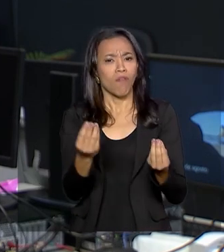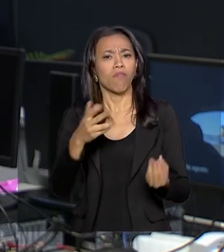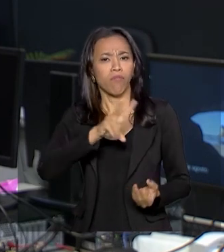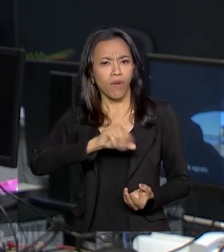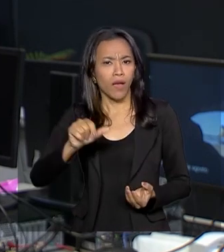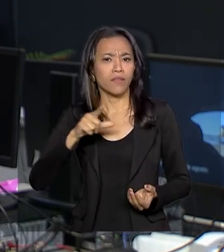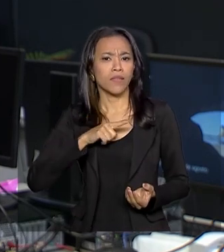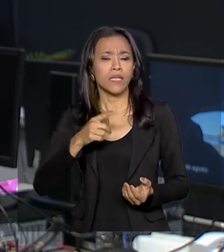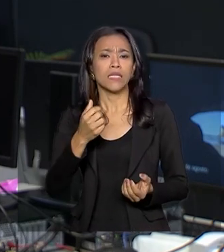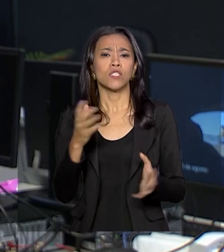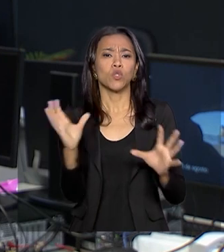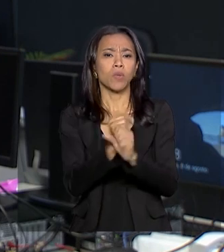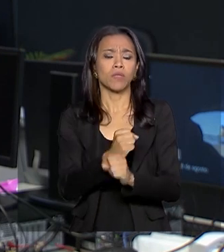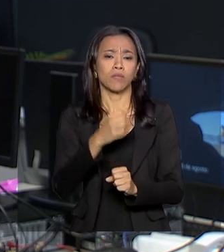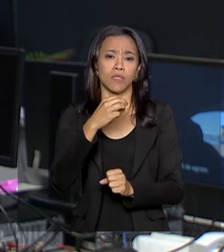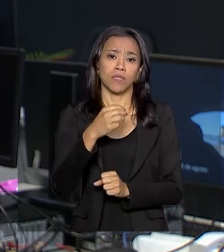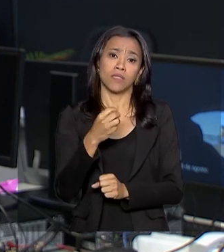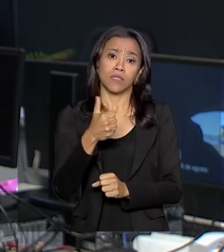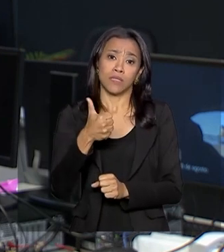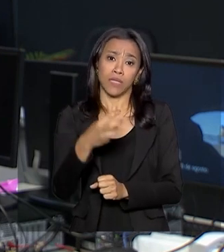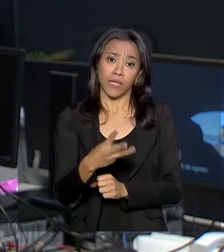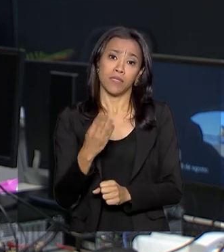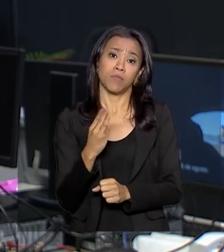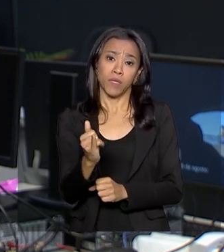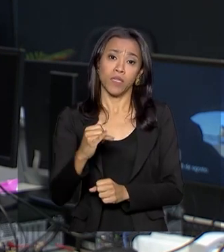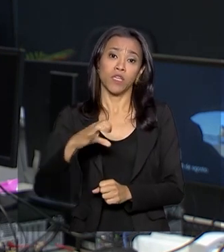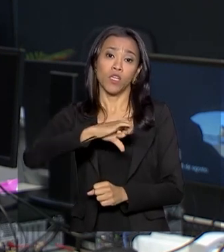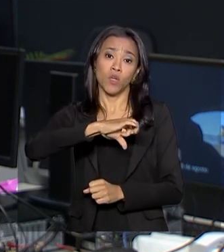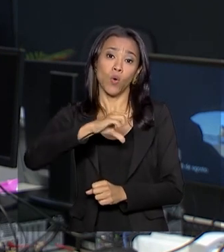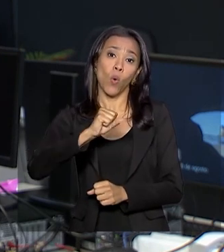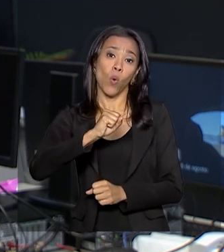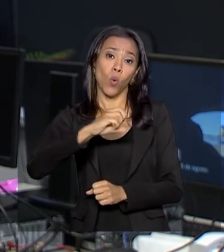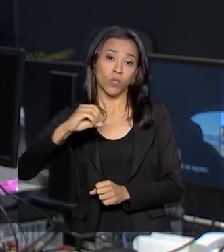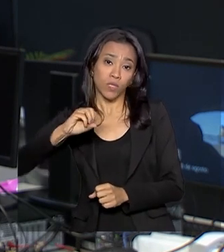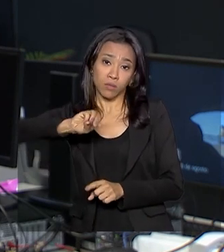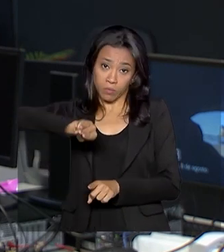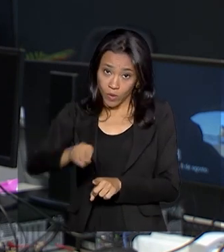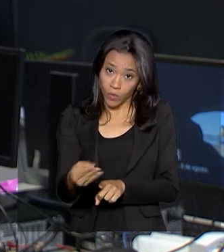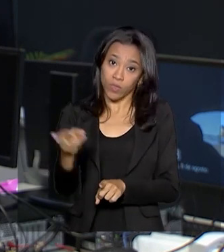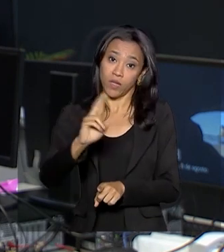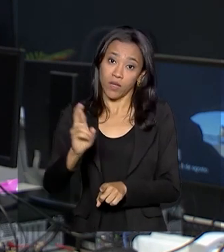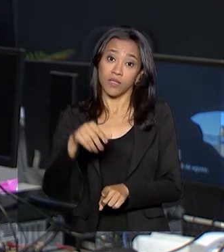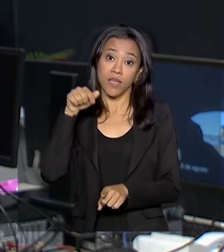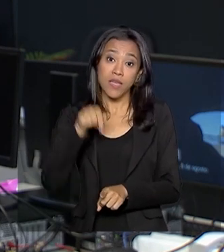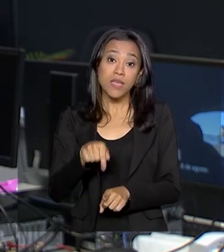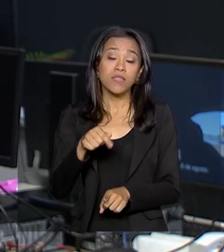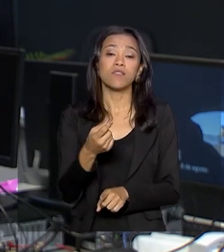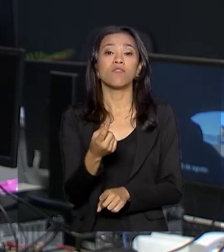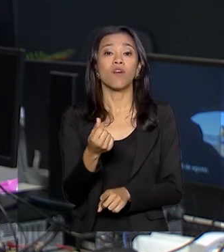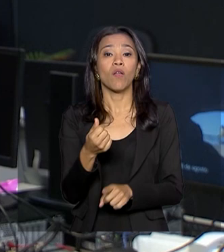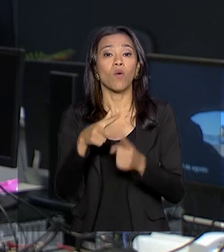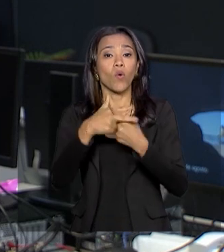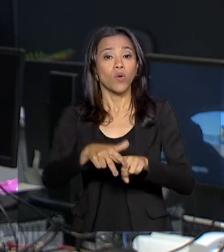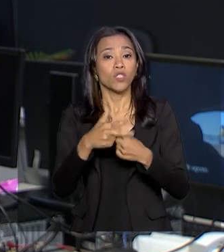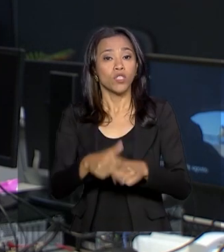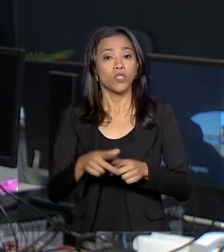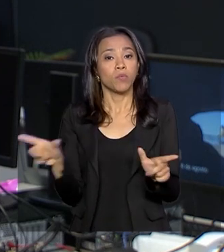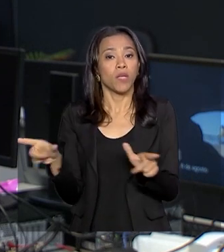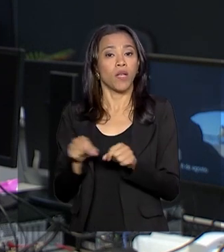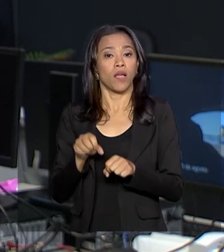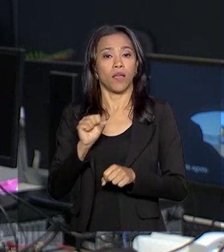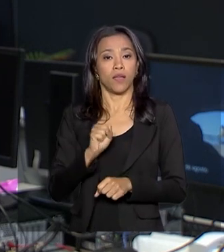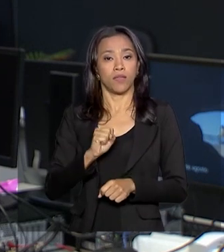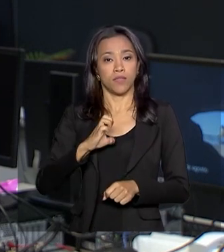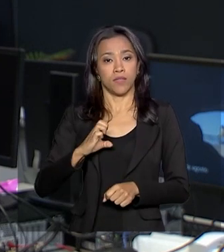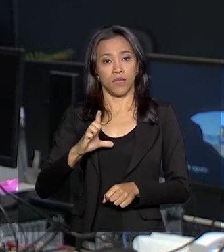que soma 3 bilhões e 800 milhões de reais. Os valores são corrigidos pela Selic, a taxa básica de juros